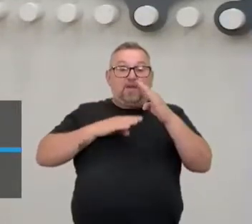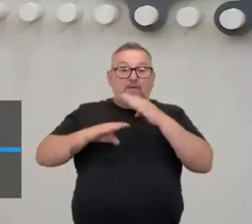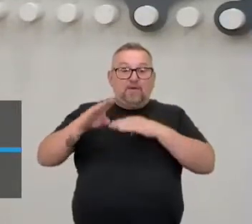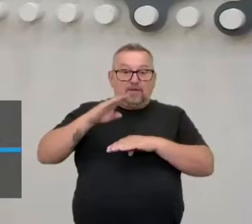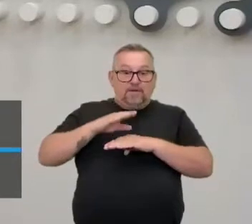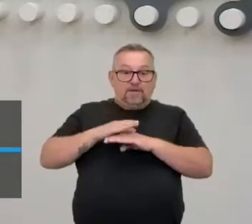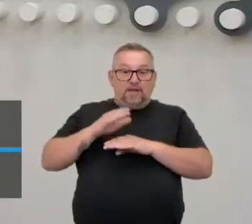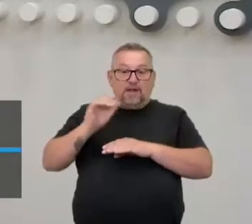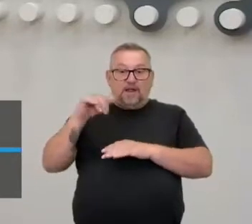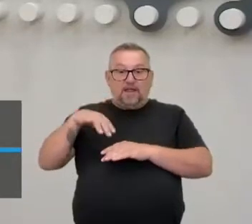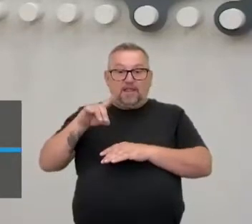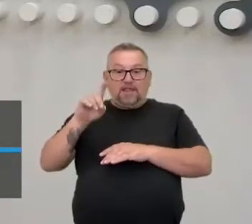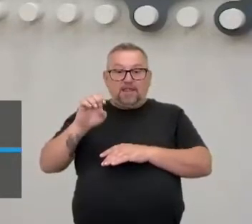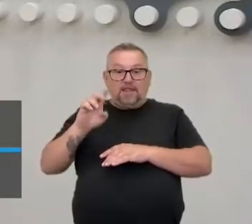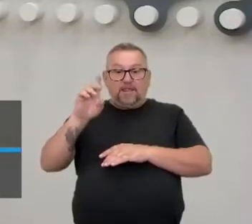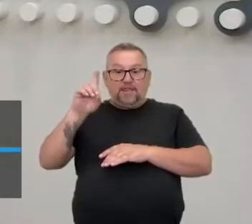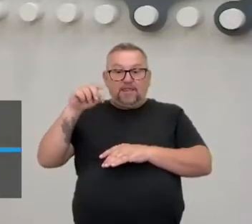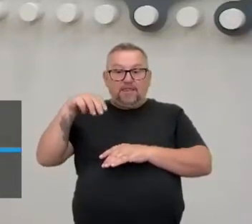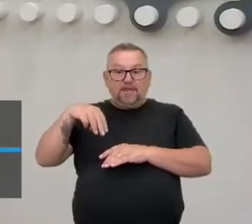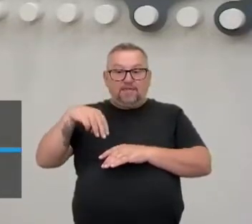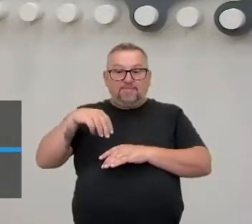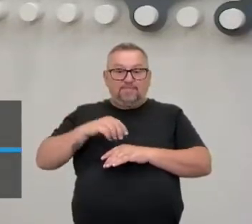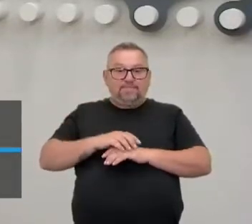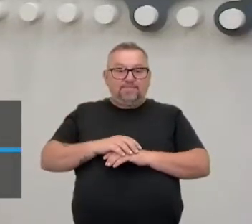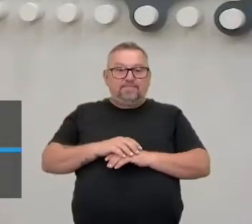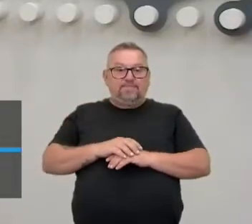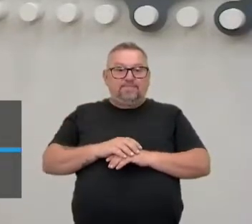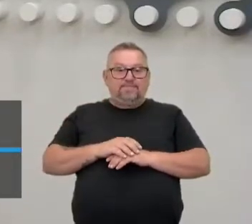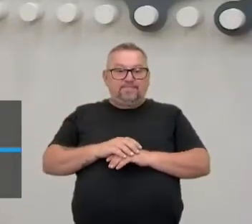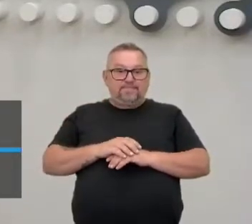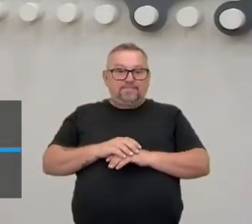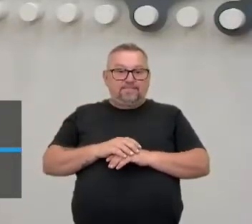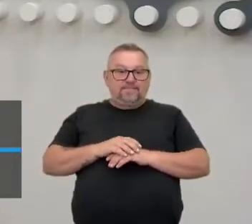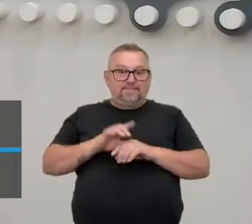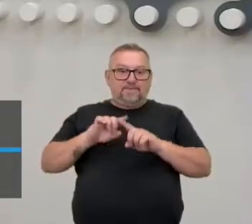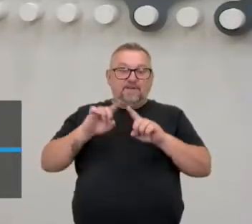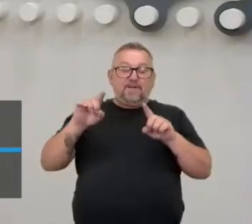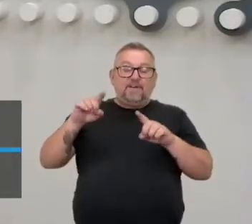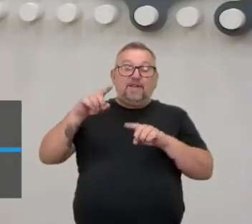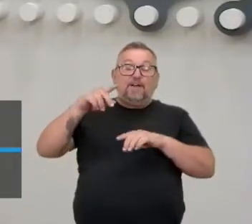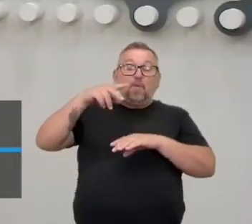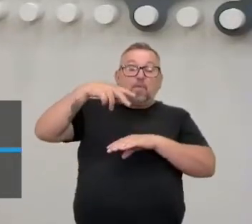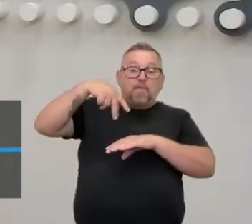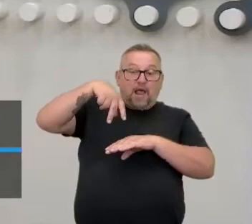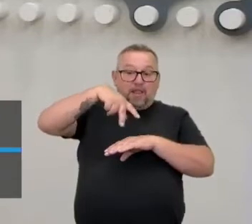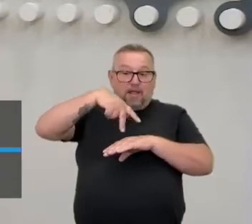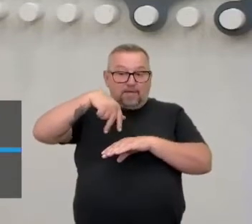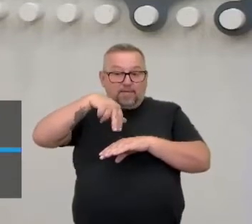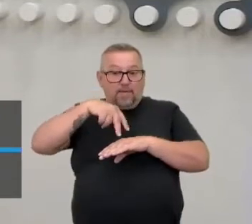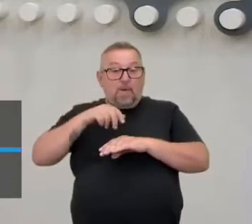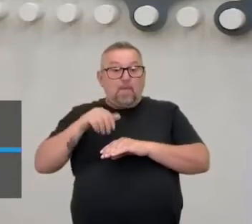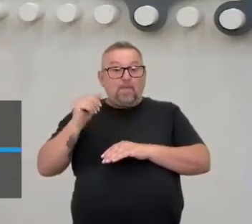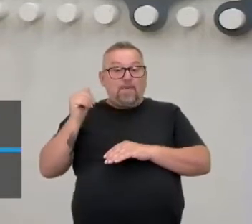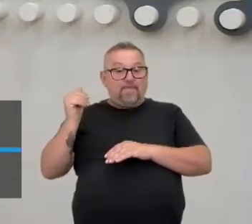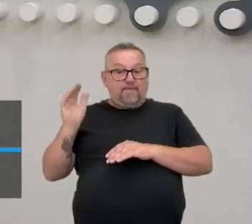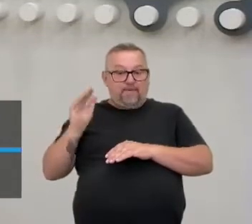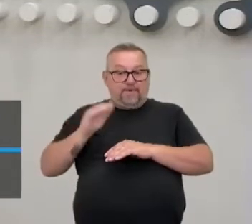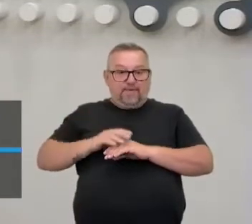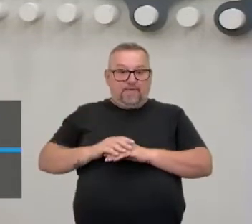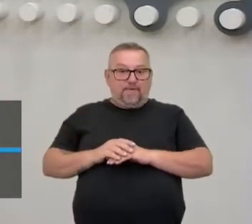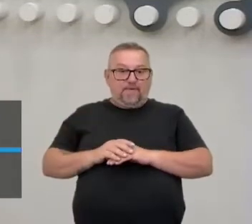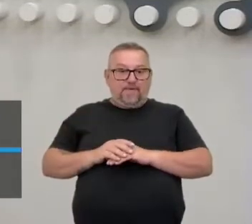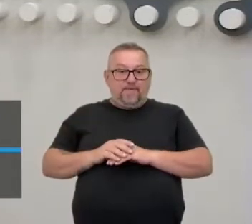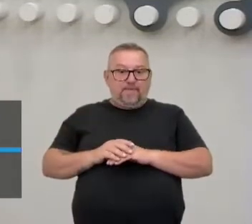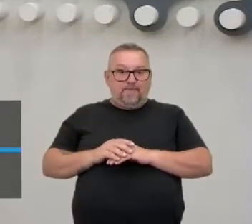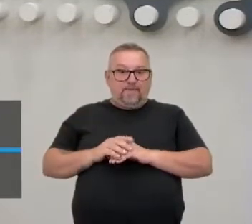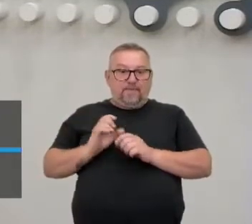andedã, que a gente fala, dentro. É, pra dentro. E aí, no balé, é pra fora. Então, aí, tem uma... Pra que eu faça